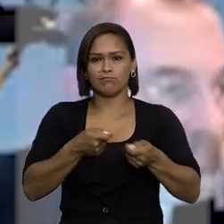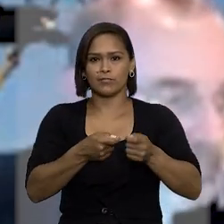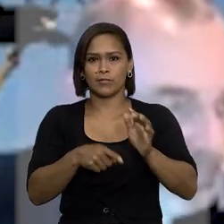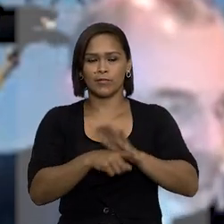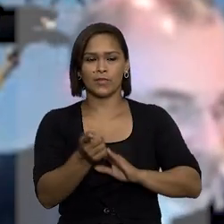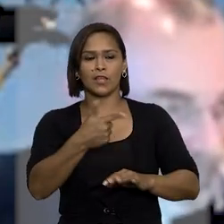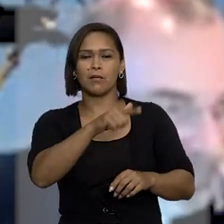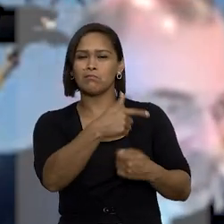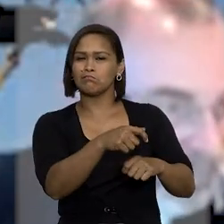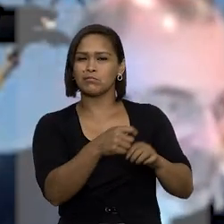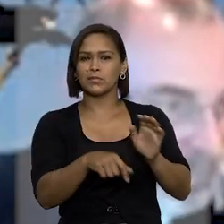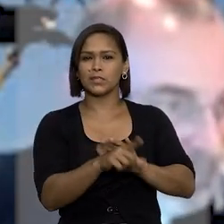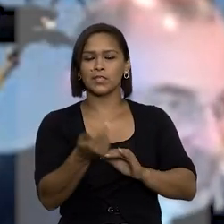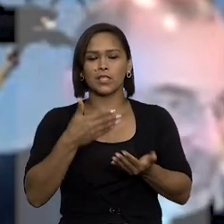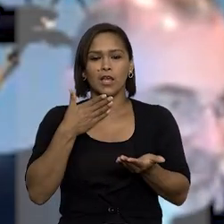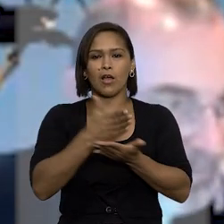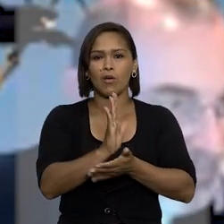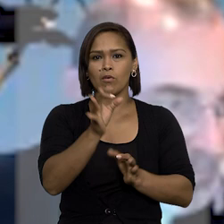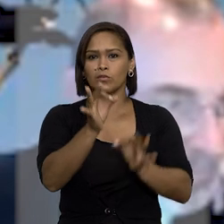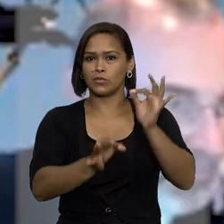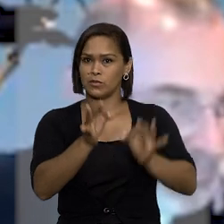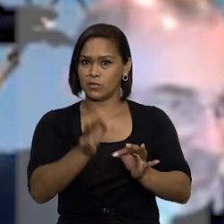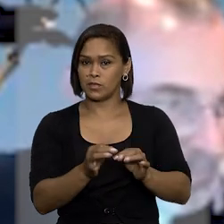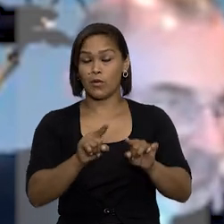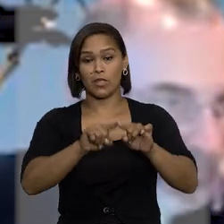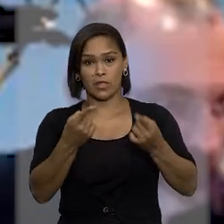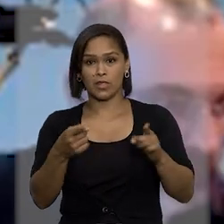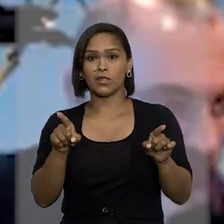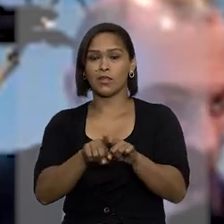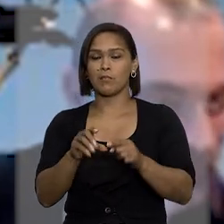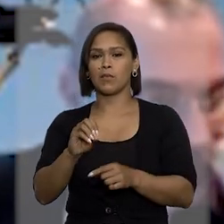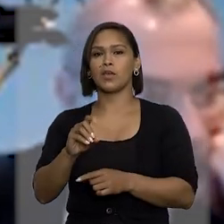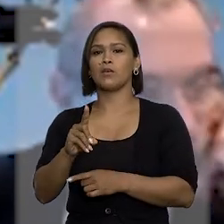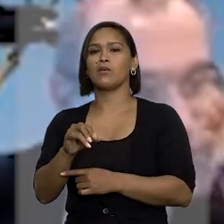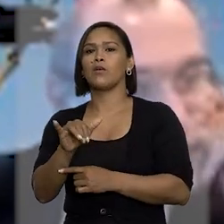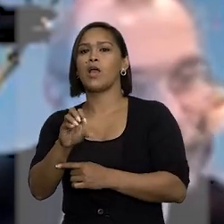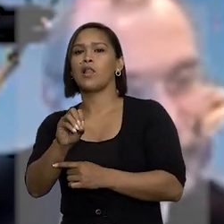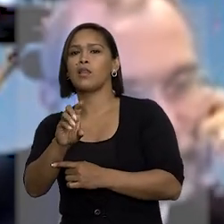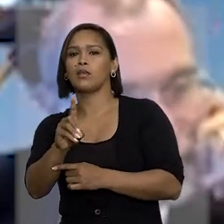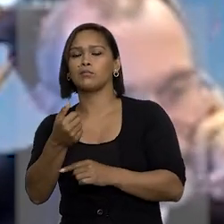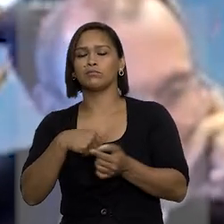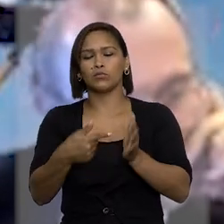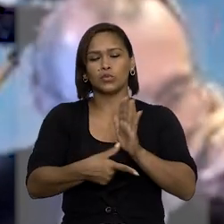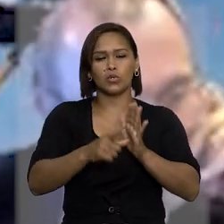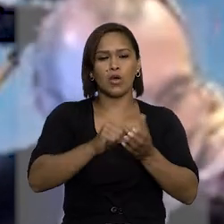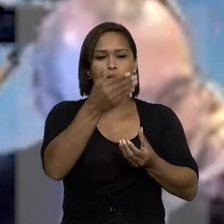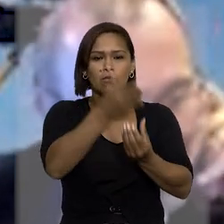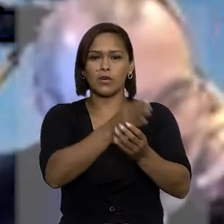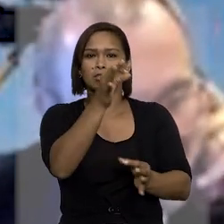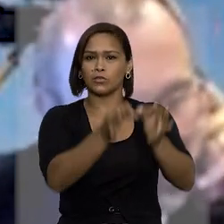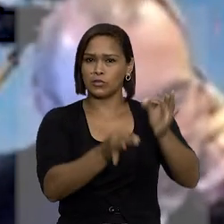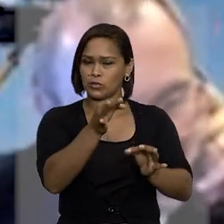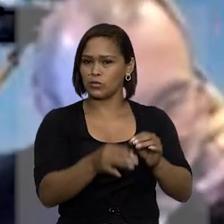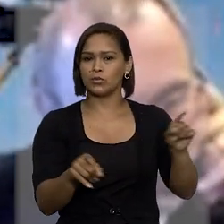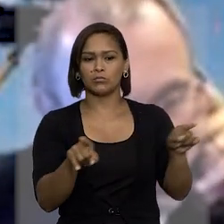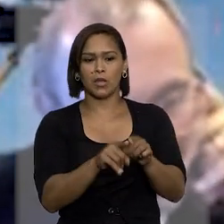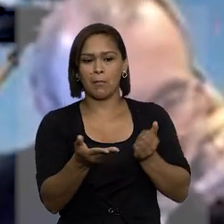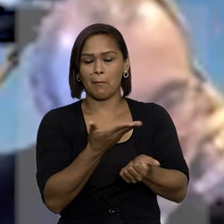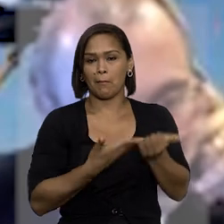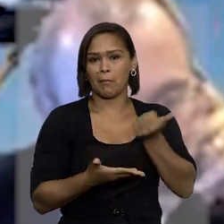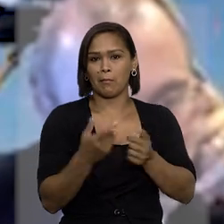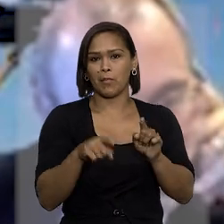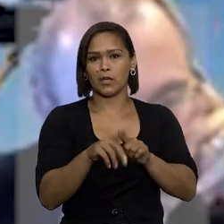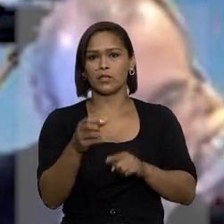sem a necessidade de autorização judicial. Além disso, Olindo Menezes citou precedentes nos quais o STJ, com base no